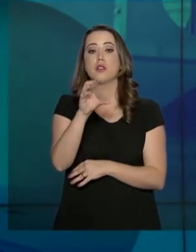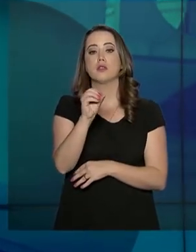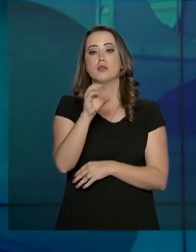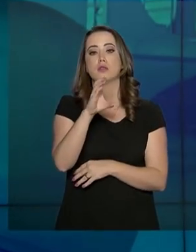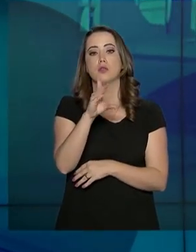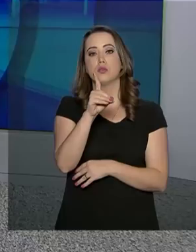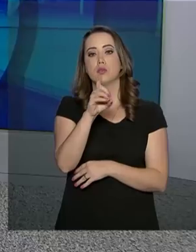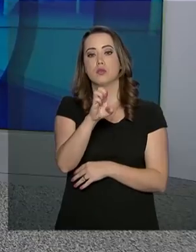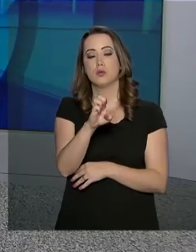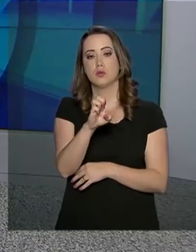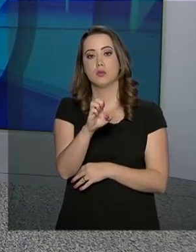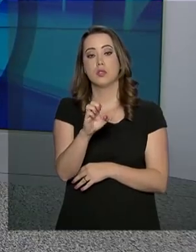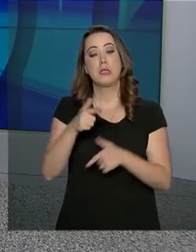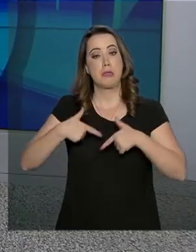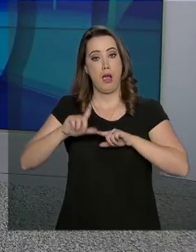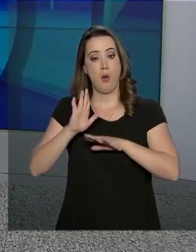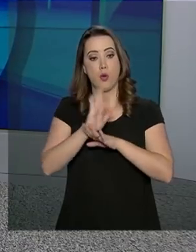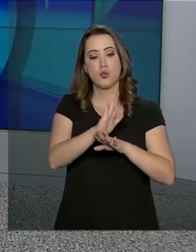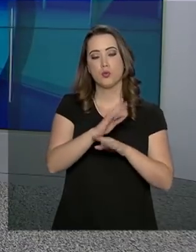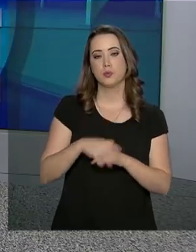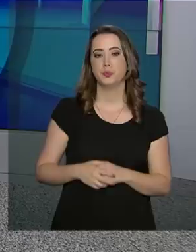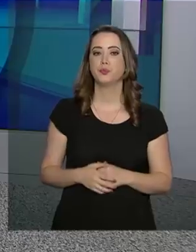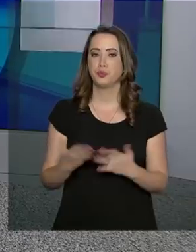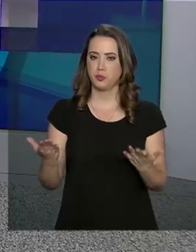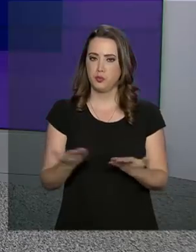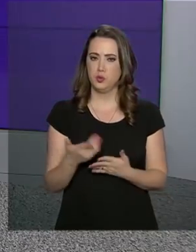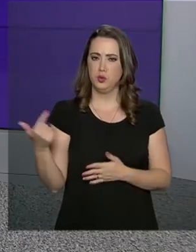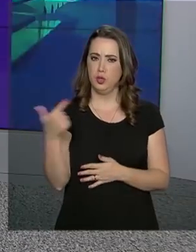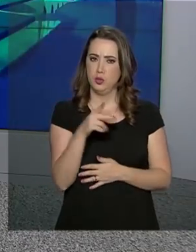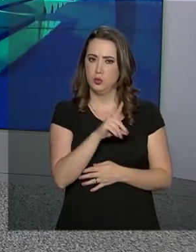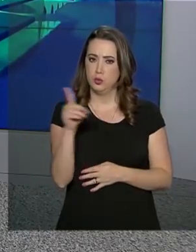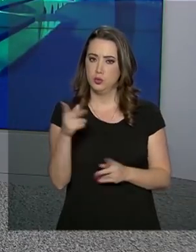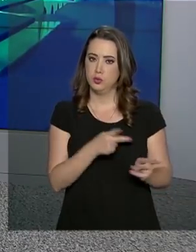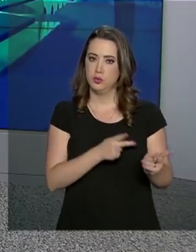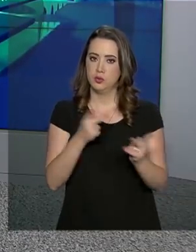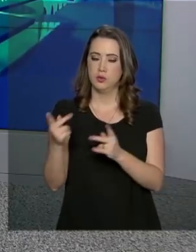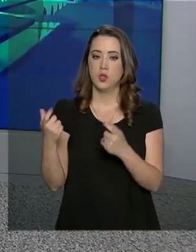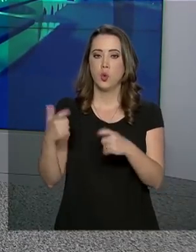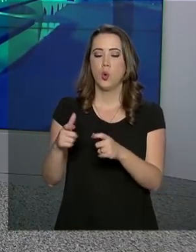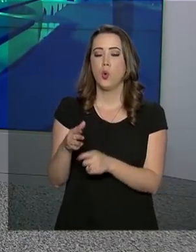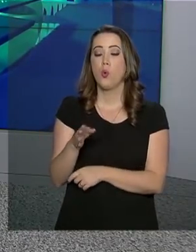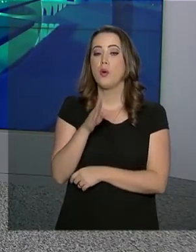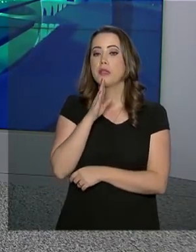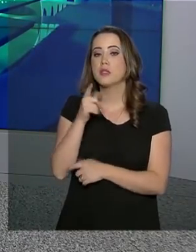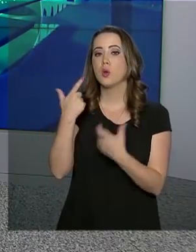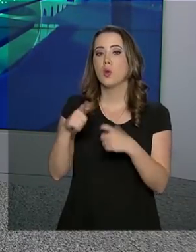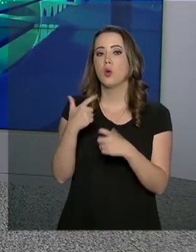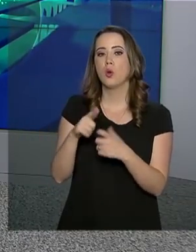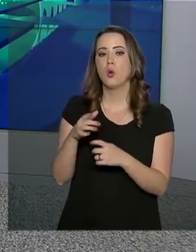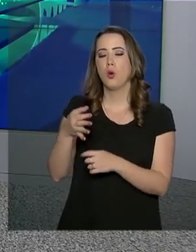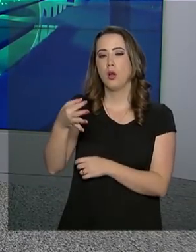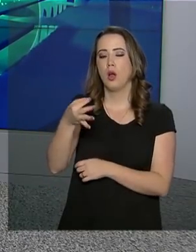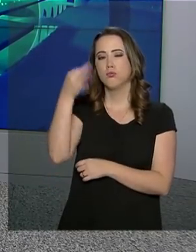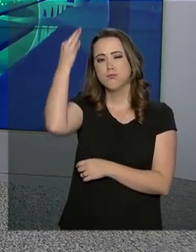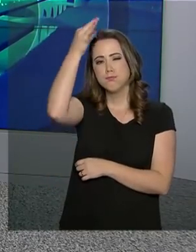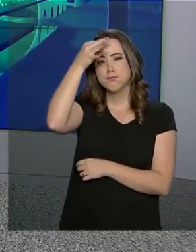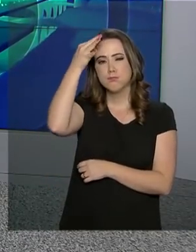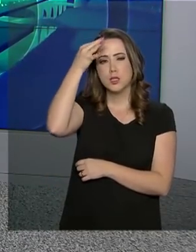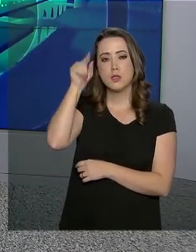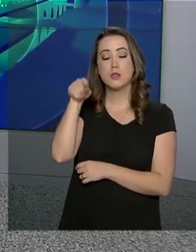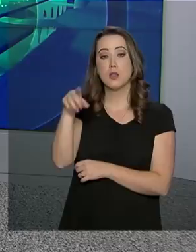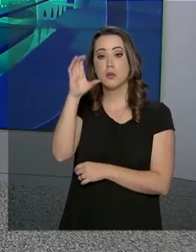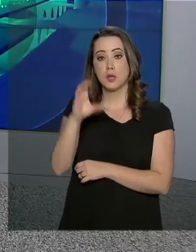a OCDE. Hoje, segundo o dia da visita, o presidente esteve em lugares sagrados para católicos e judeus e